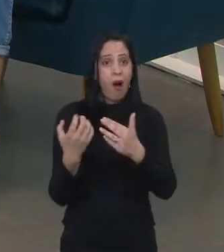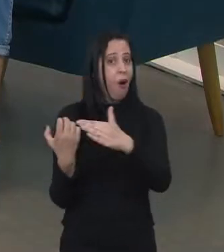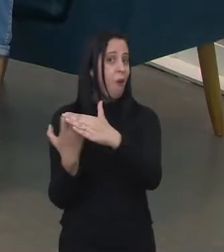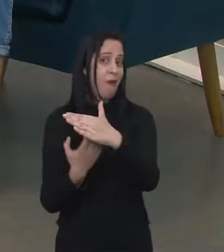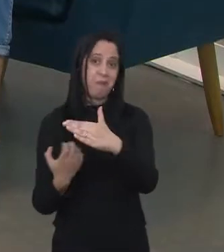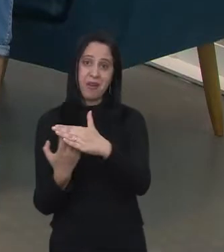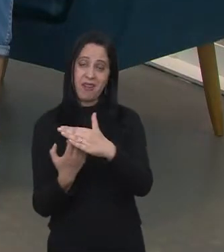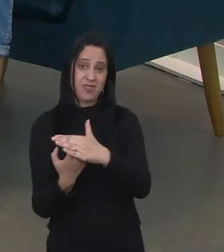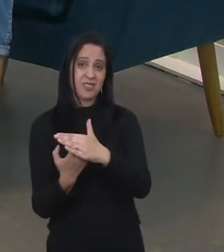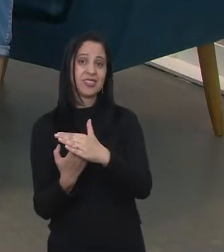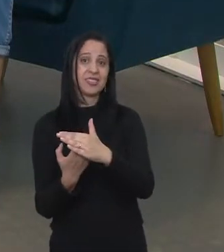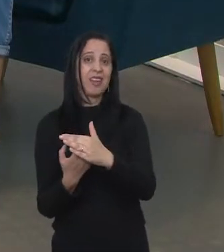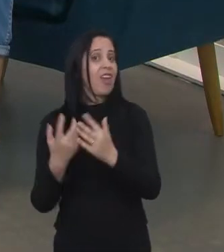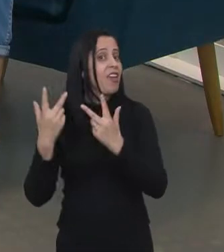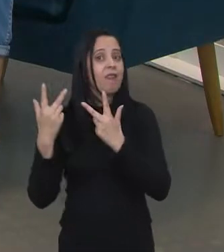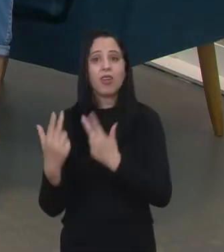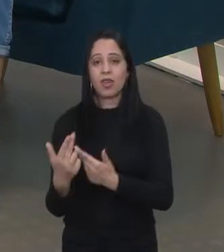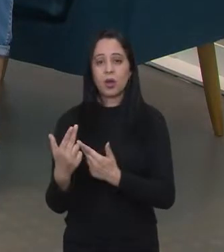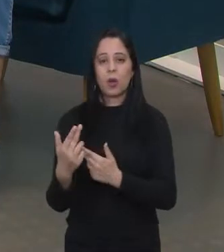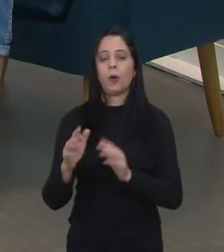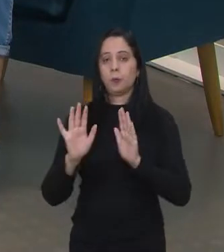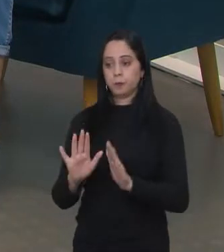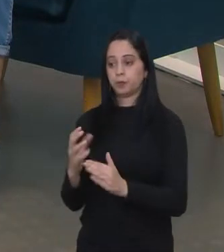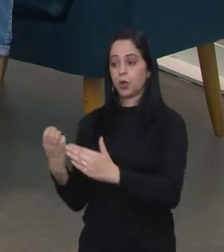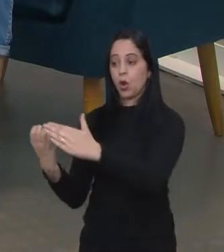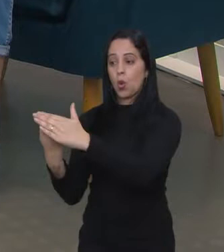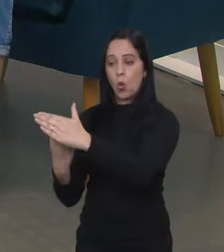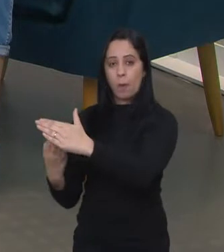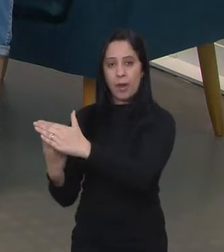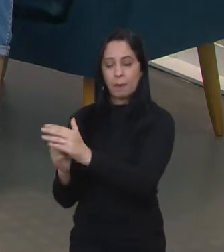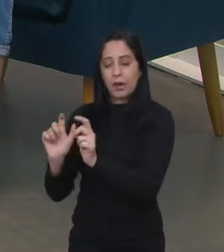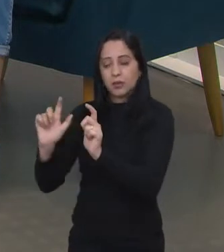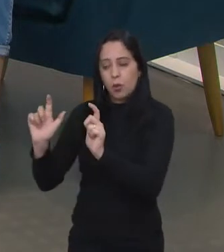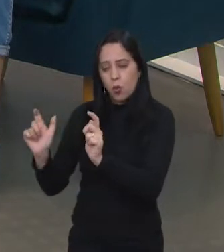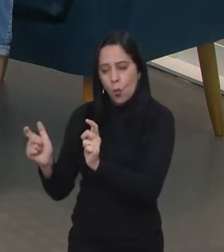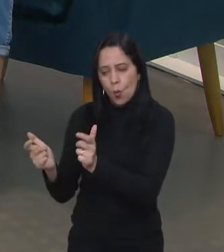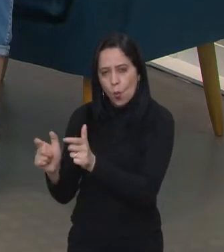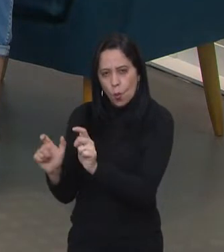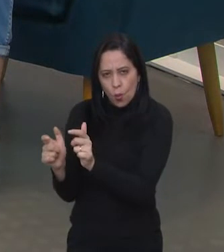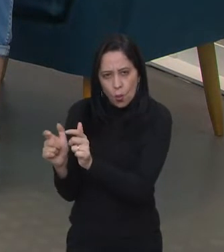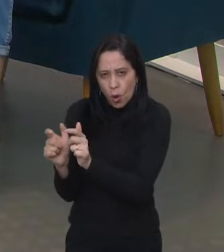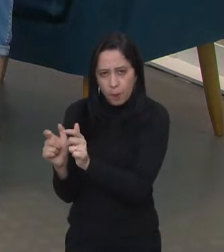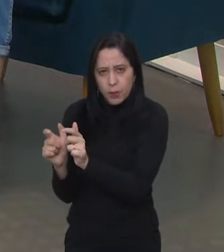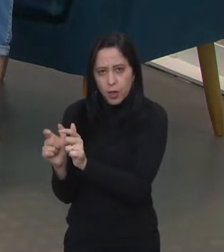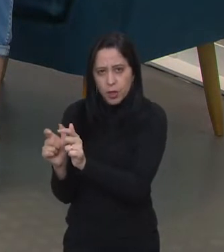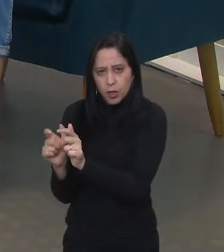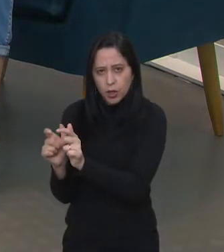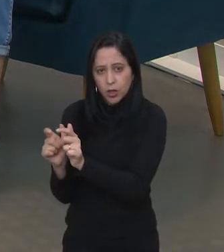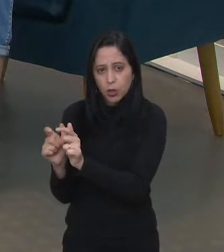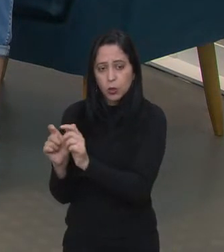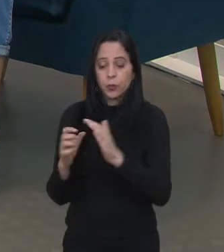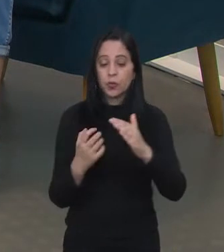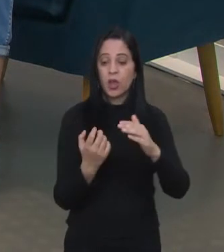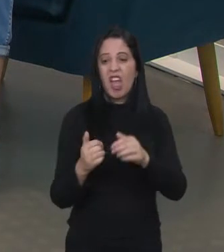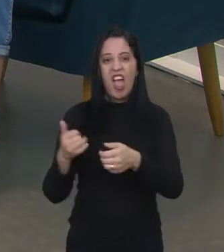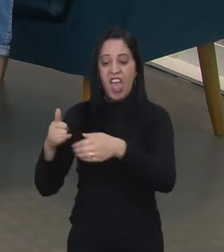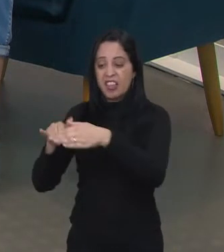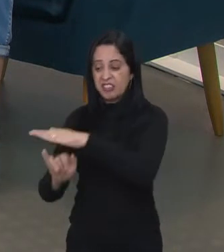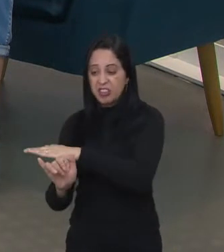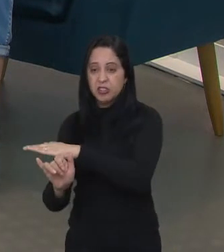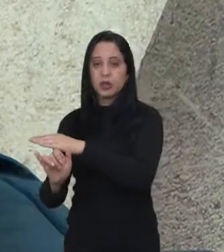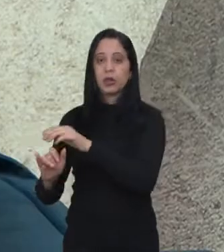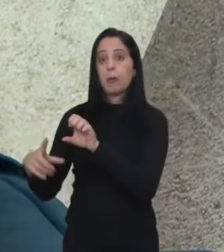Uma incubadora de empresas funciona da mesma forma. Nós recebemos empresas nascentes, startups,